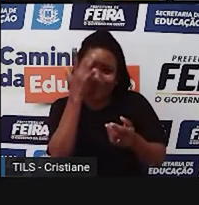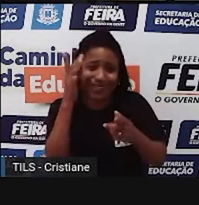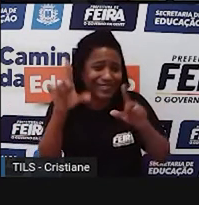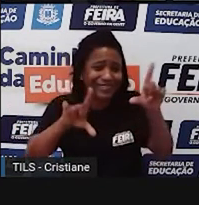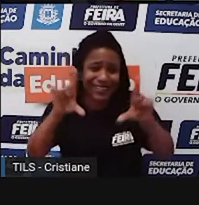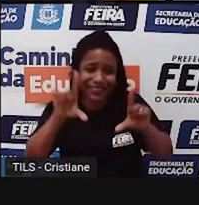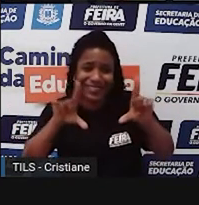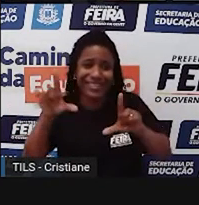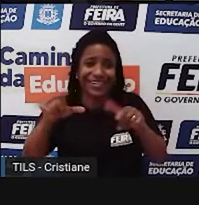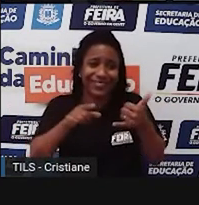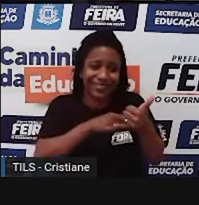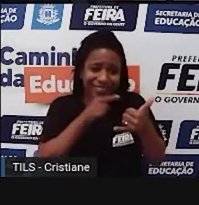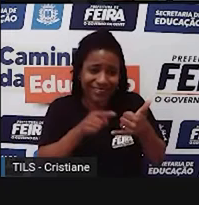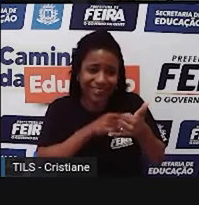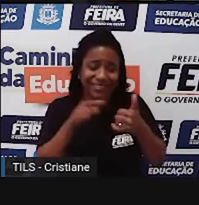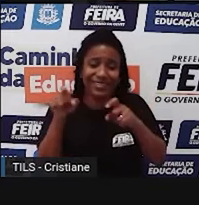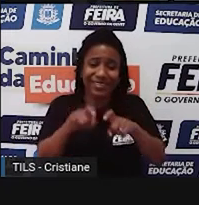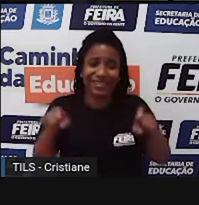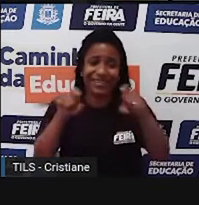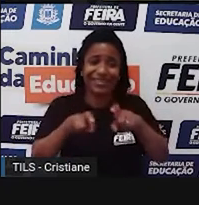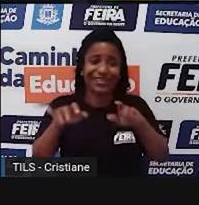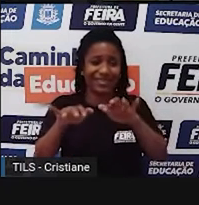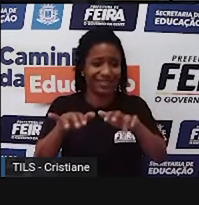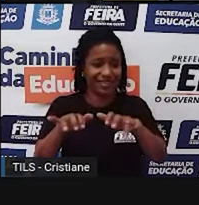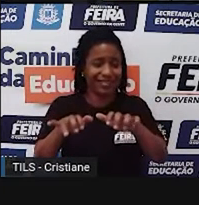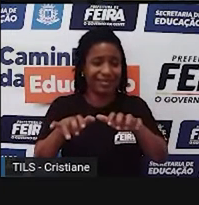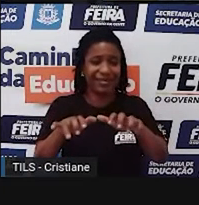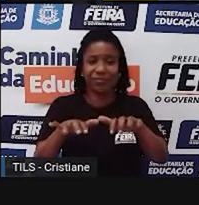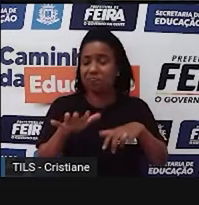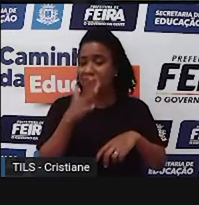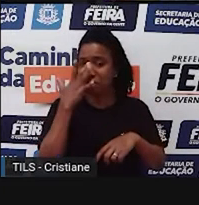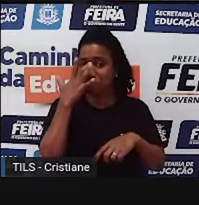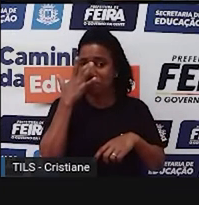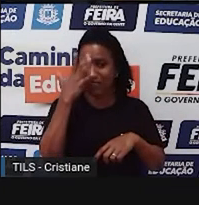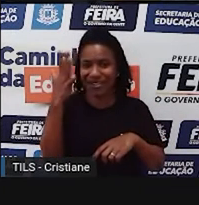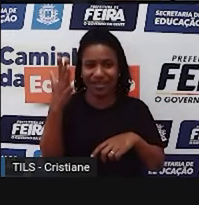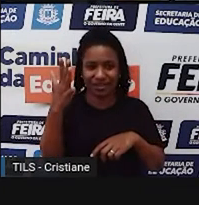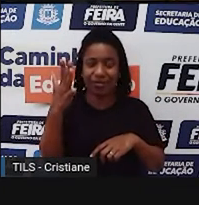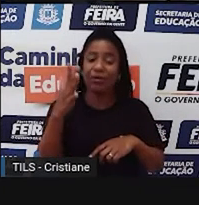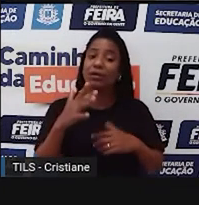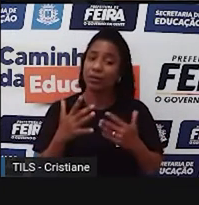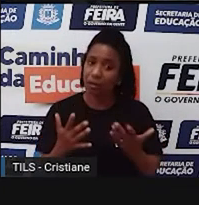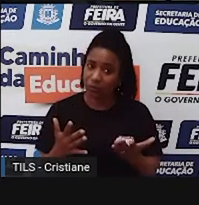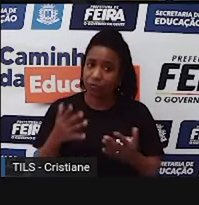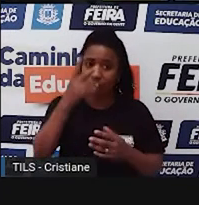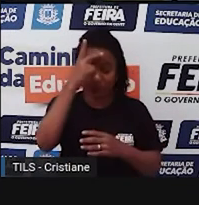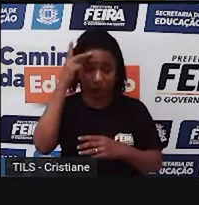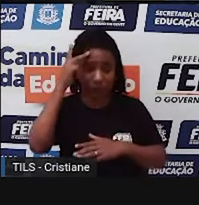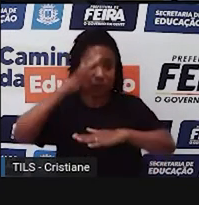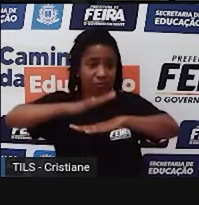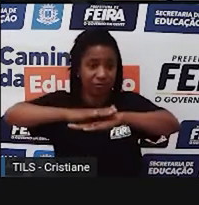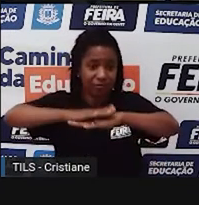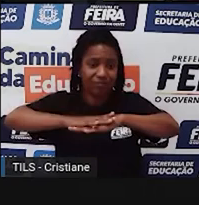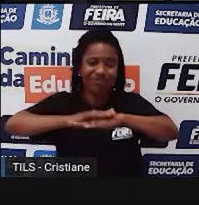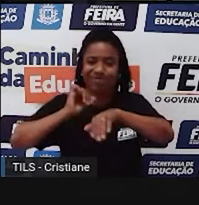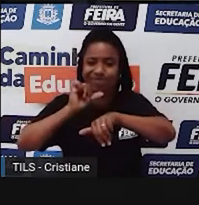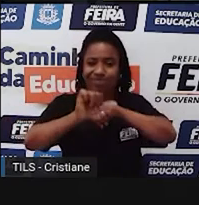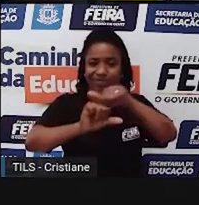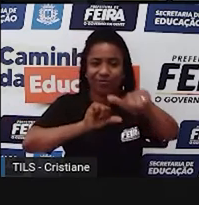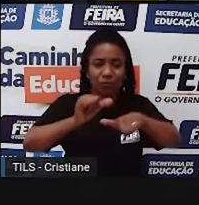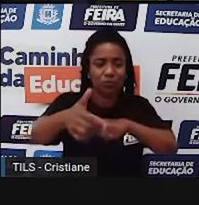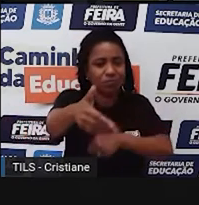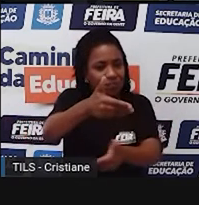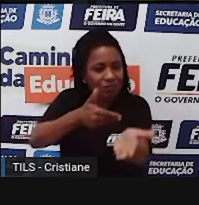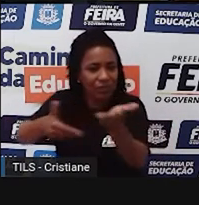mudou muito nossa forma de lidar com o outro e lidar também com os